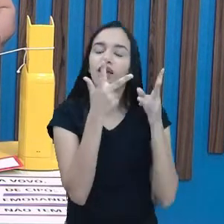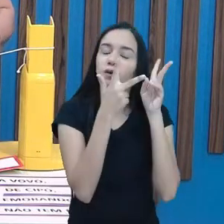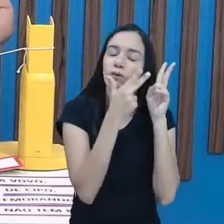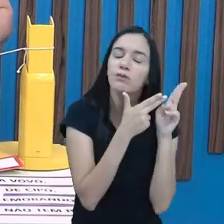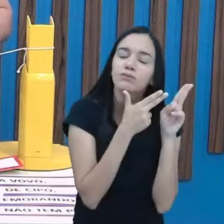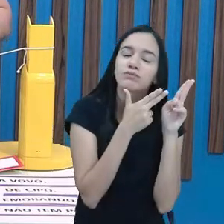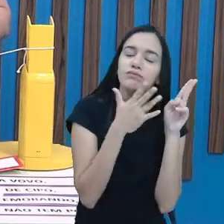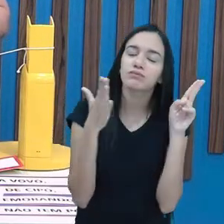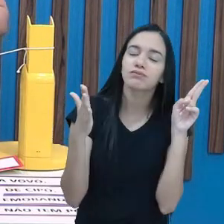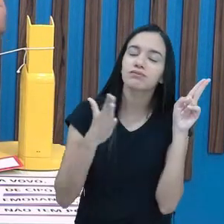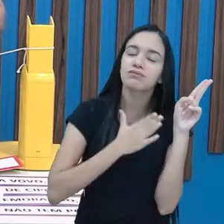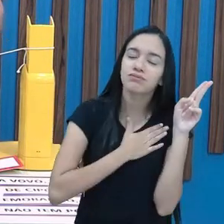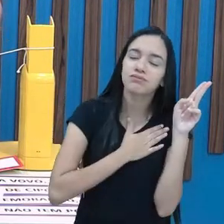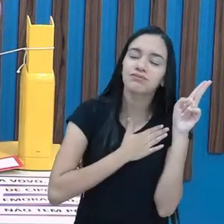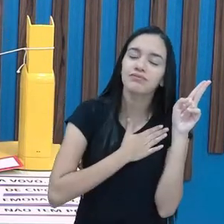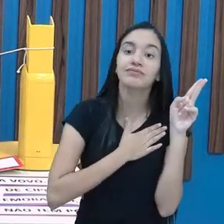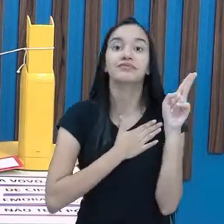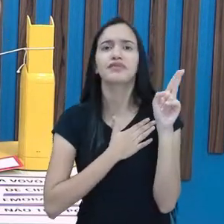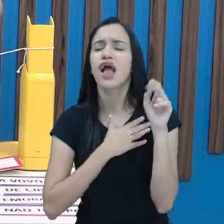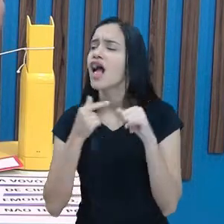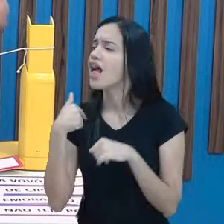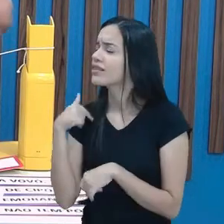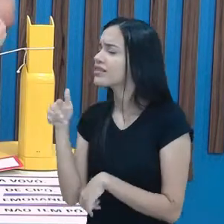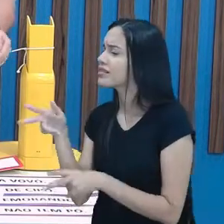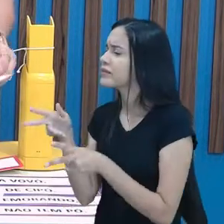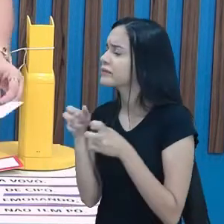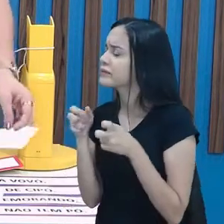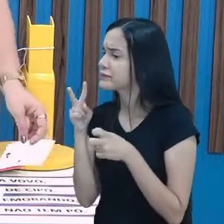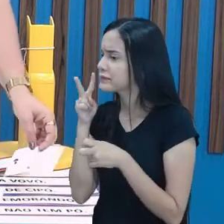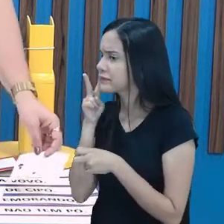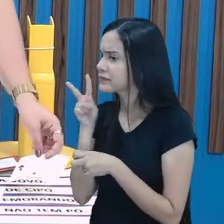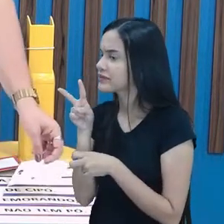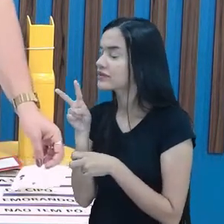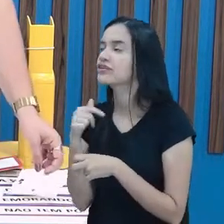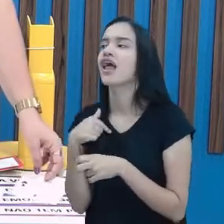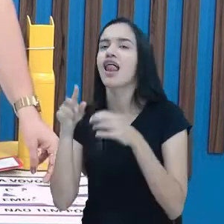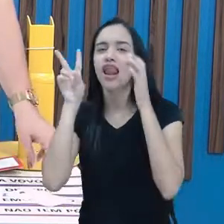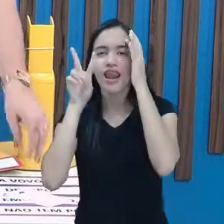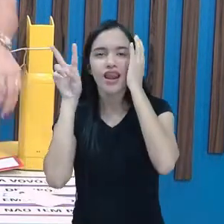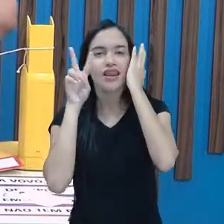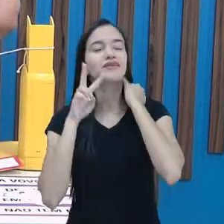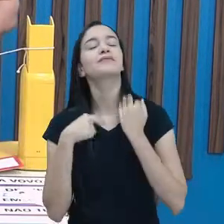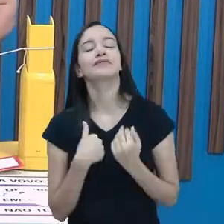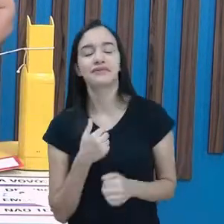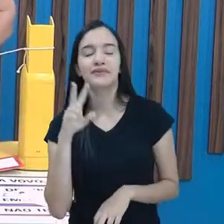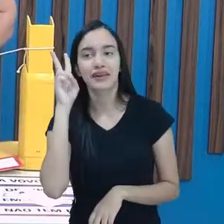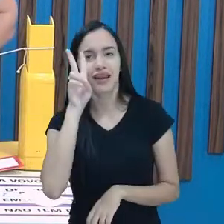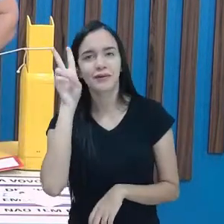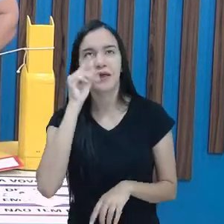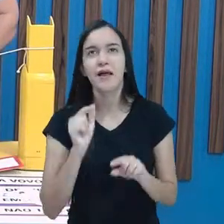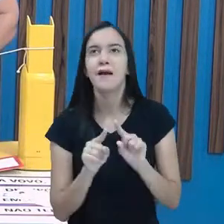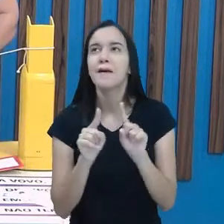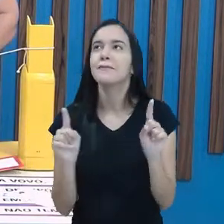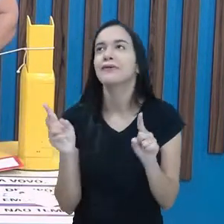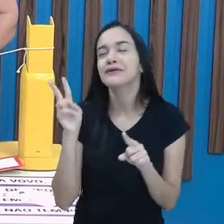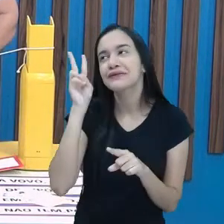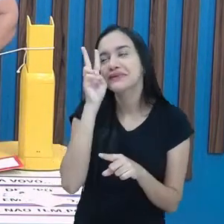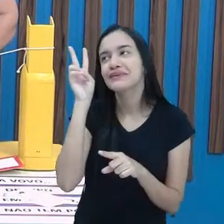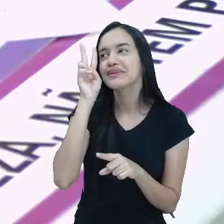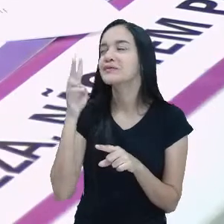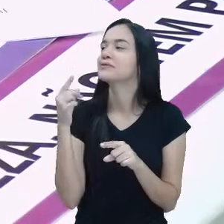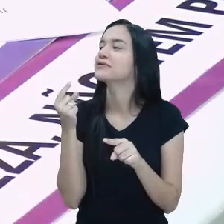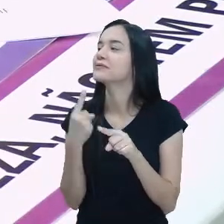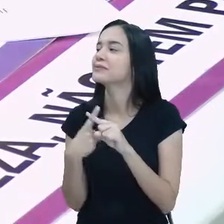a mão no coração. Está vendo, professora Josi? A senhora lembra dessa também, não lembra? Lembro, mas eu lembro assim, porque